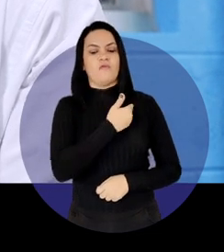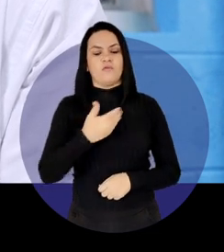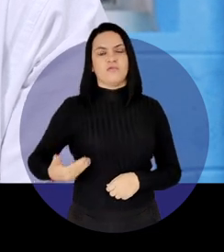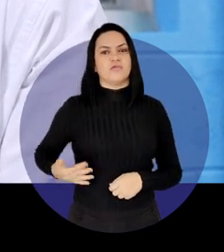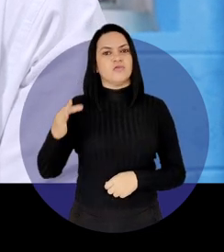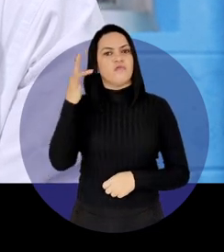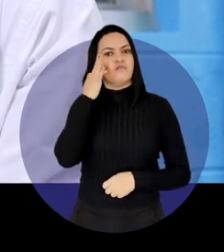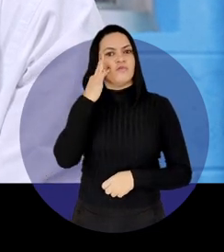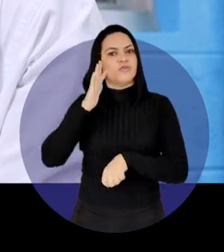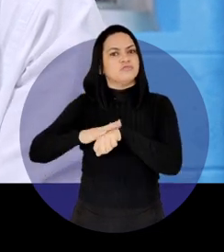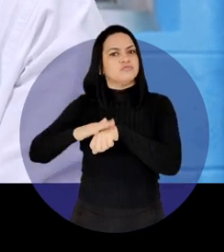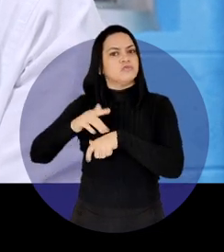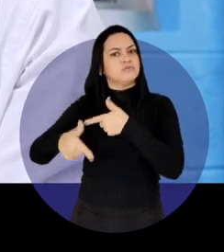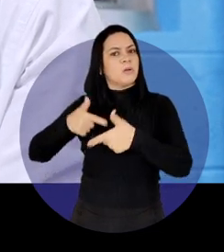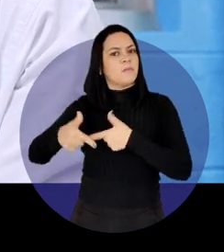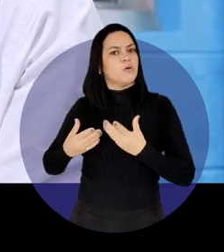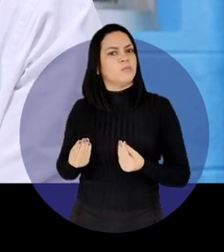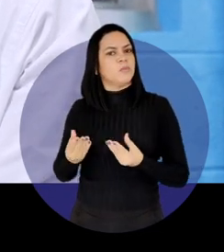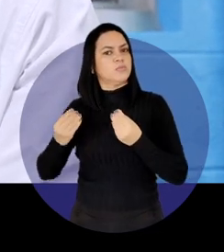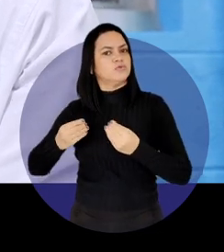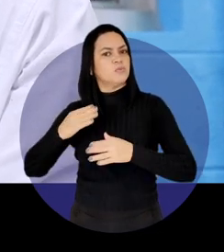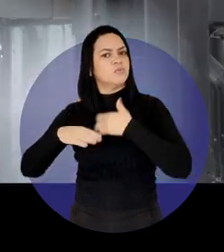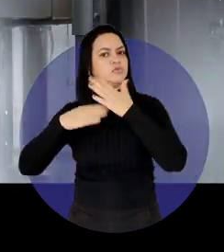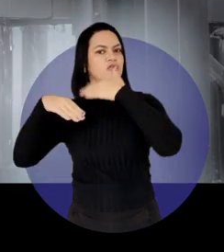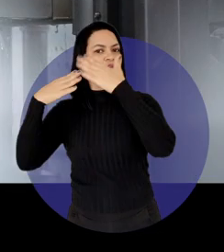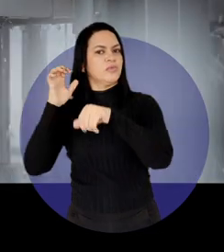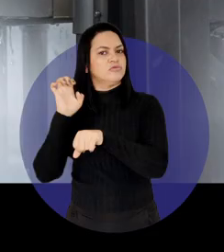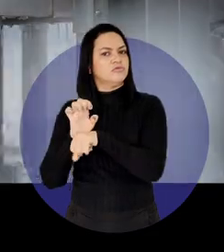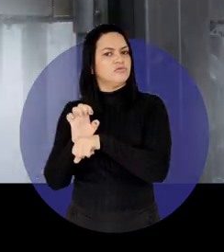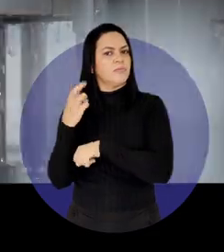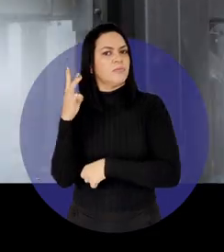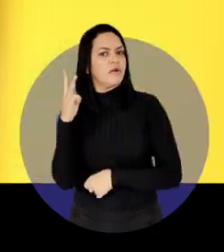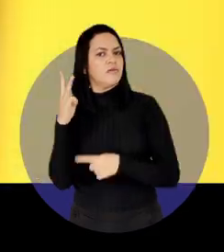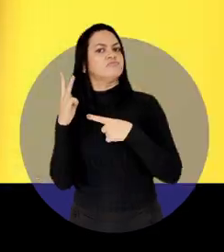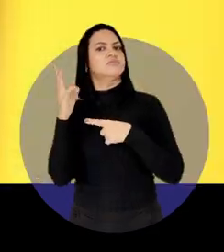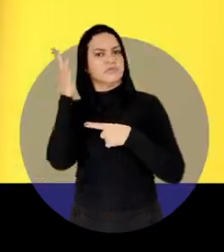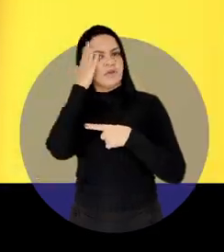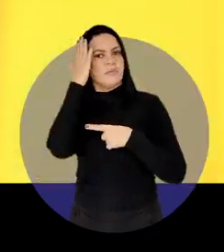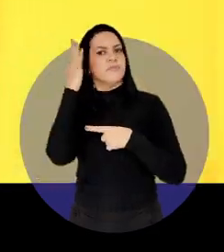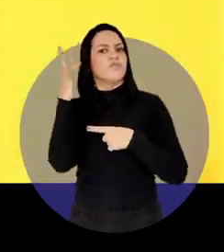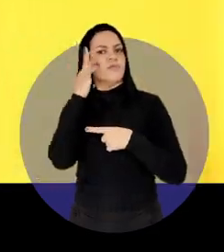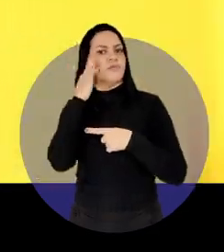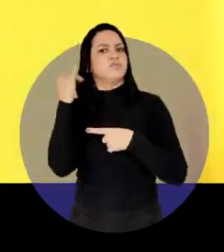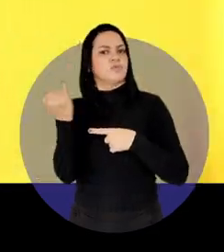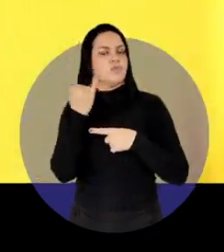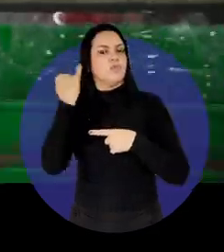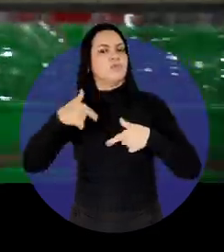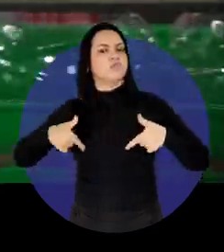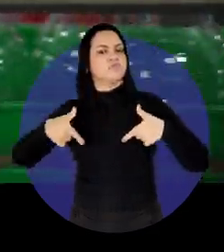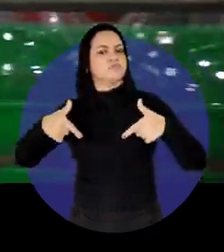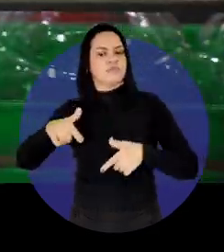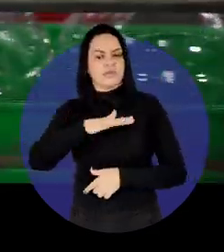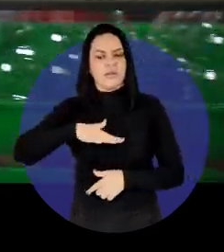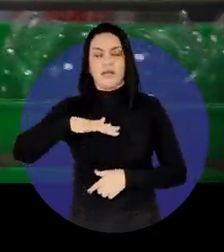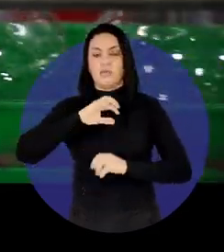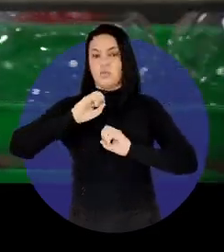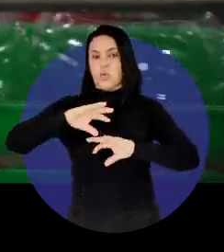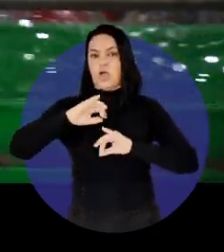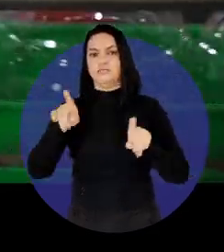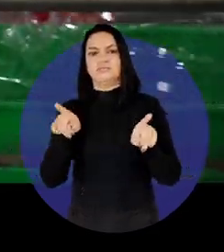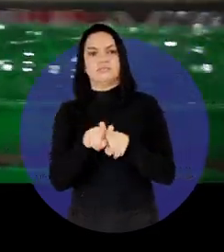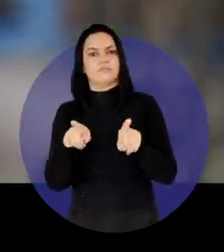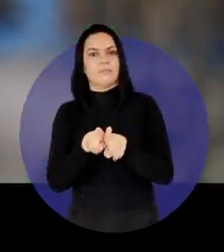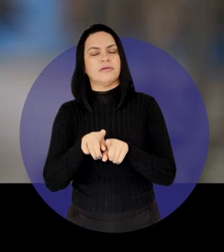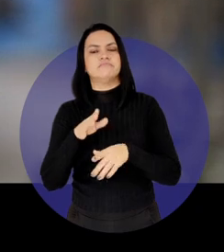muito pelo desenvolvimento do Estado. A gente sabe a importância das ações dele na área de educação